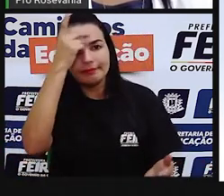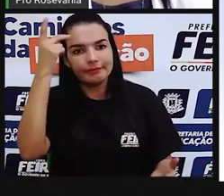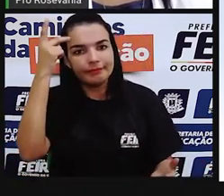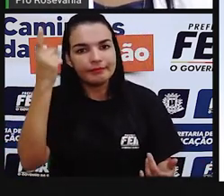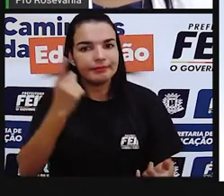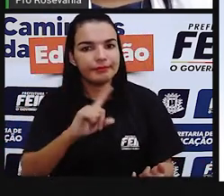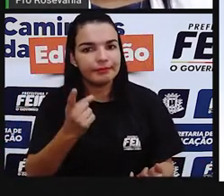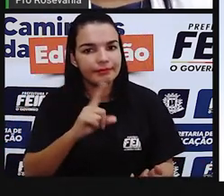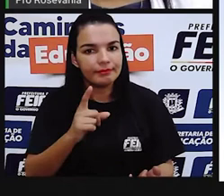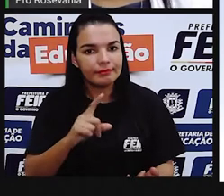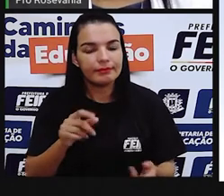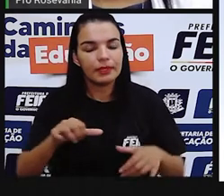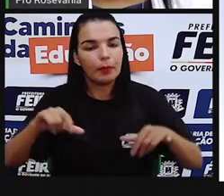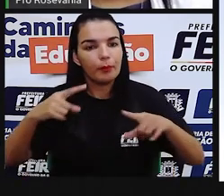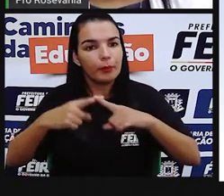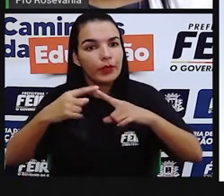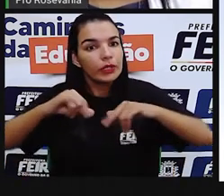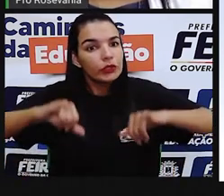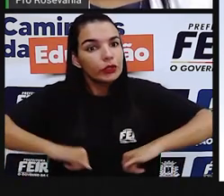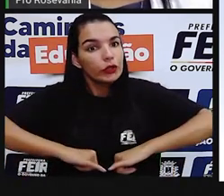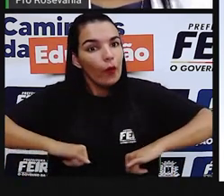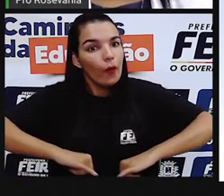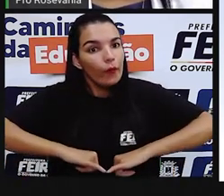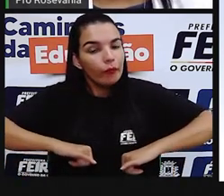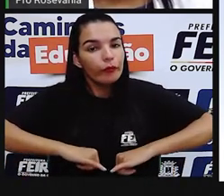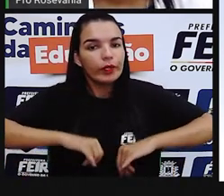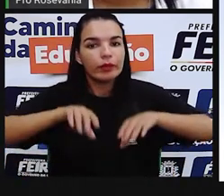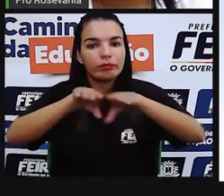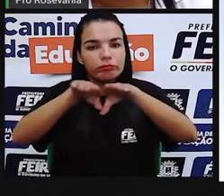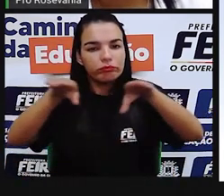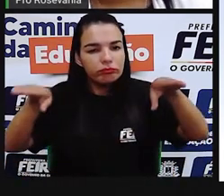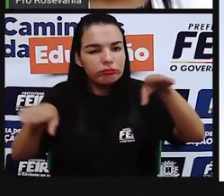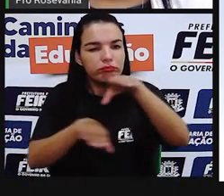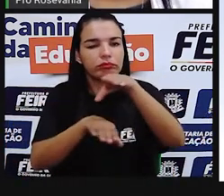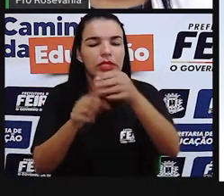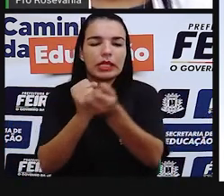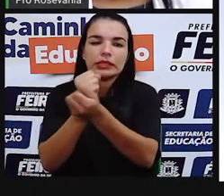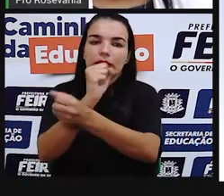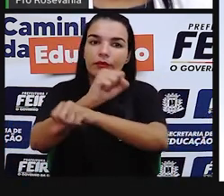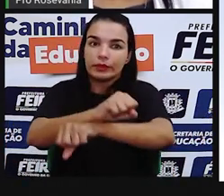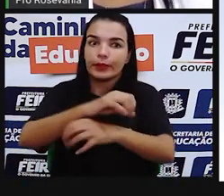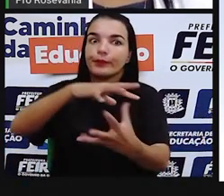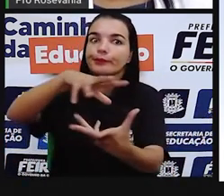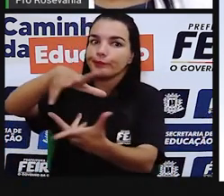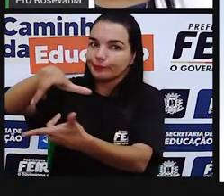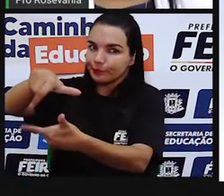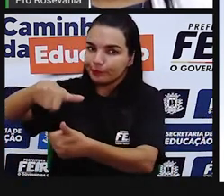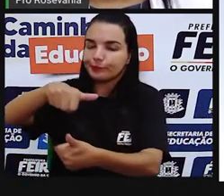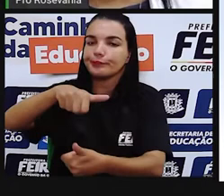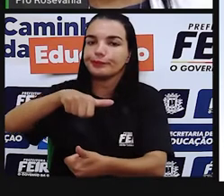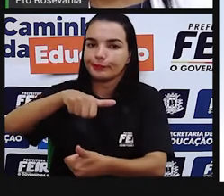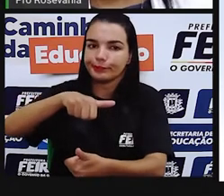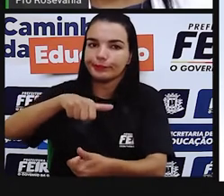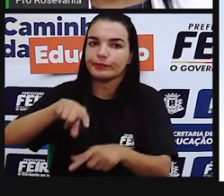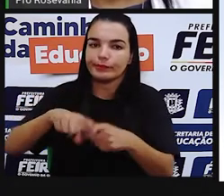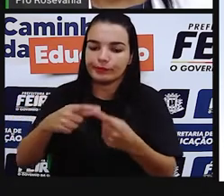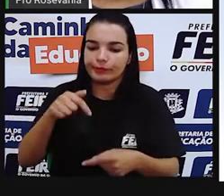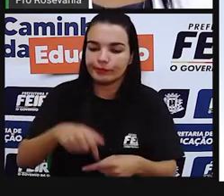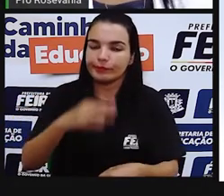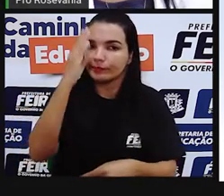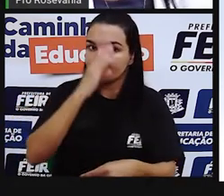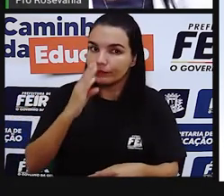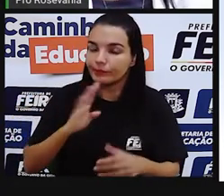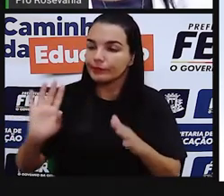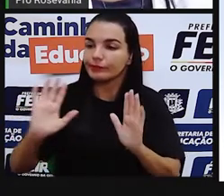sofreu com o processo de escravização no mínimo do povo. Inclusive aqui no Brasil, eles já chegaram na condição de